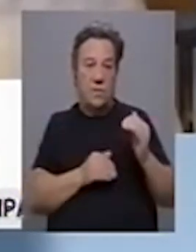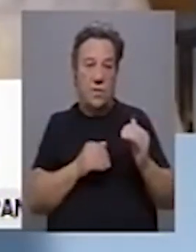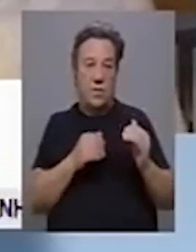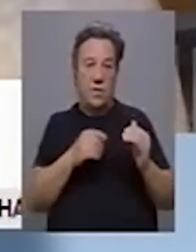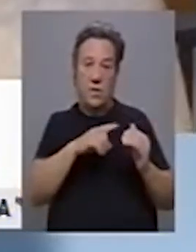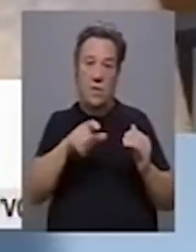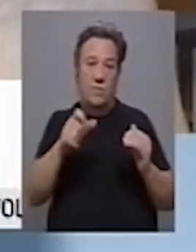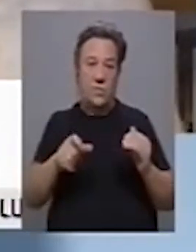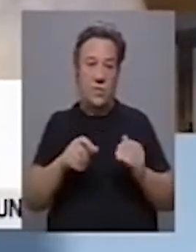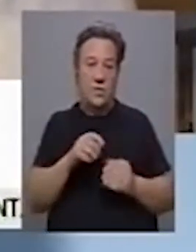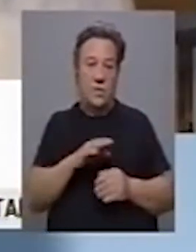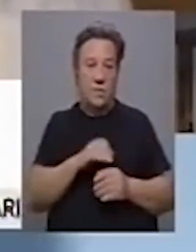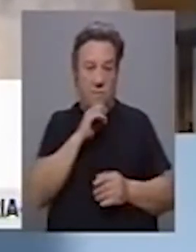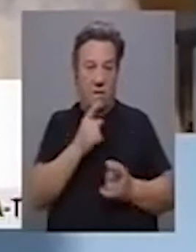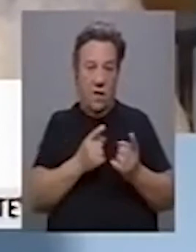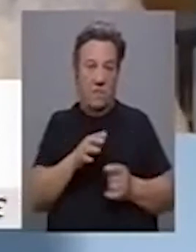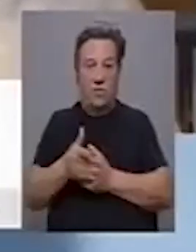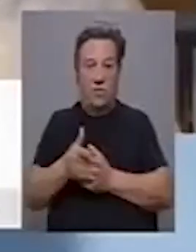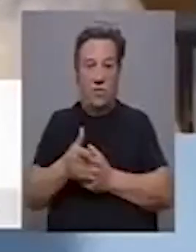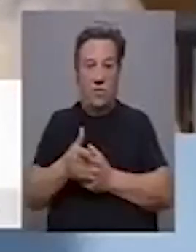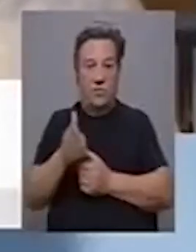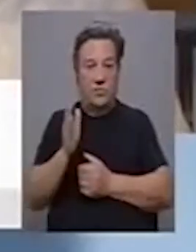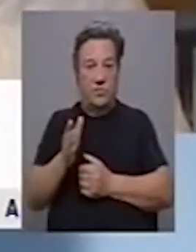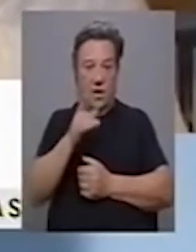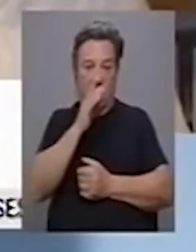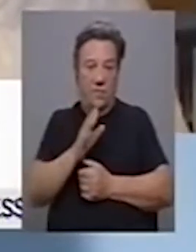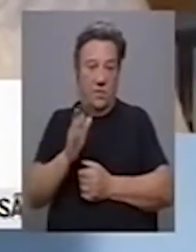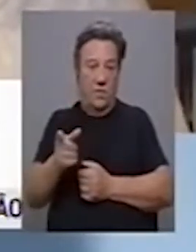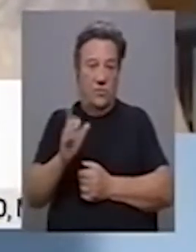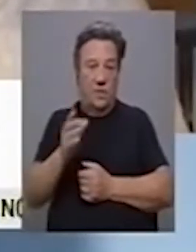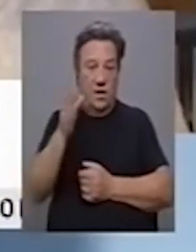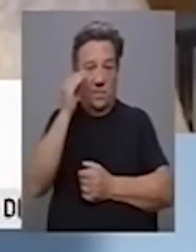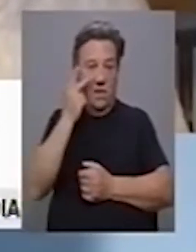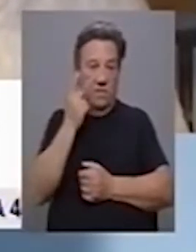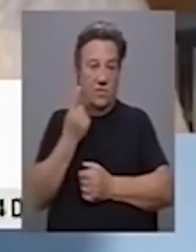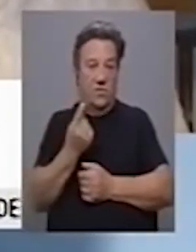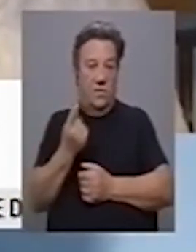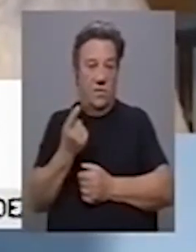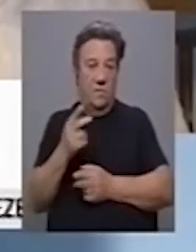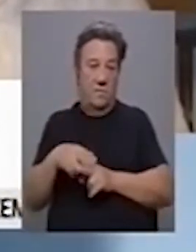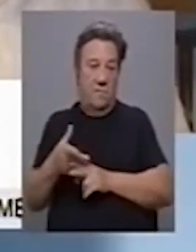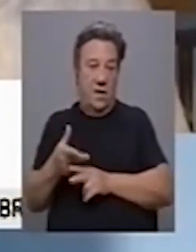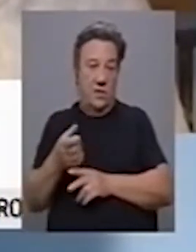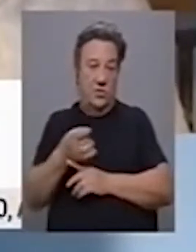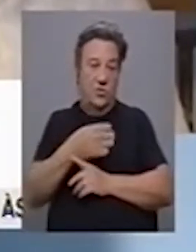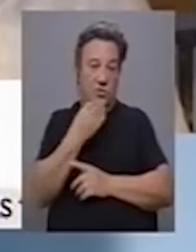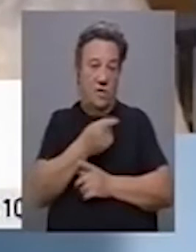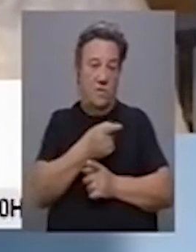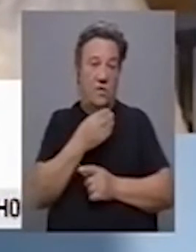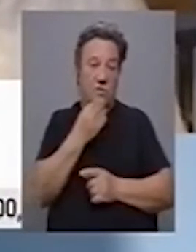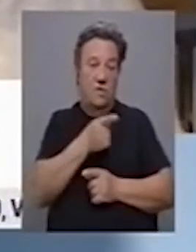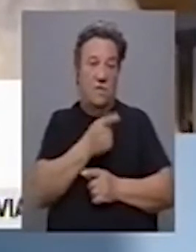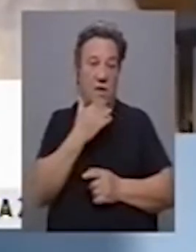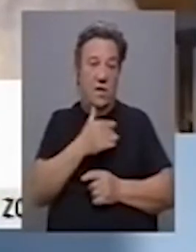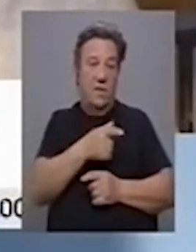população. Causas para isso. De alguma forma os idosos já estão habituados, já aprenderam a viver em solidão mais do que os jovens. Os jovens ainda